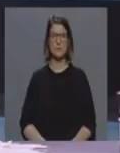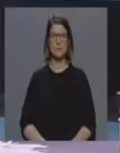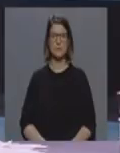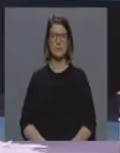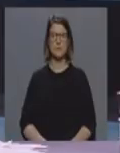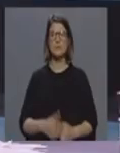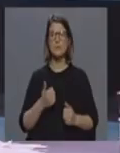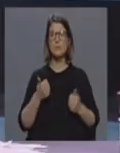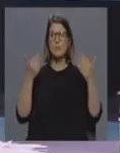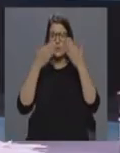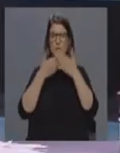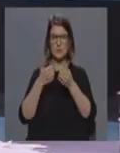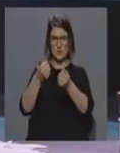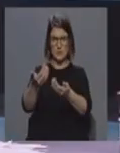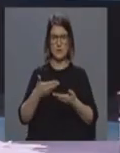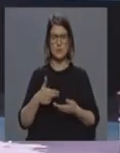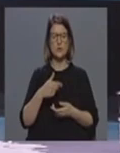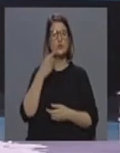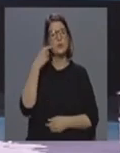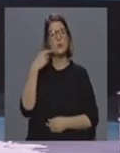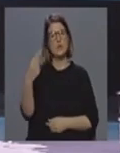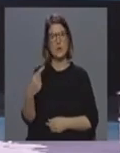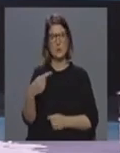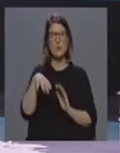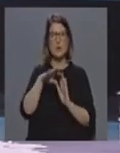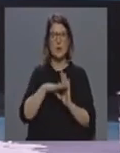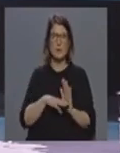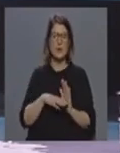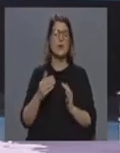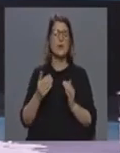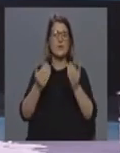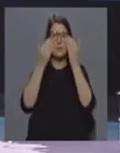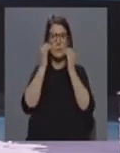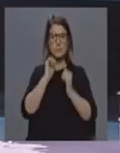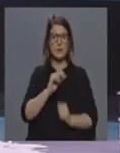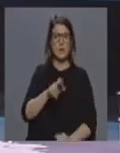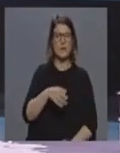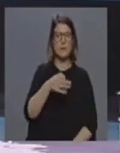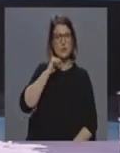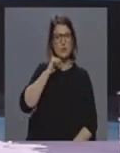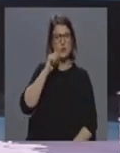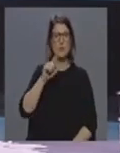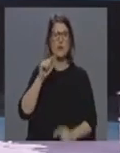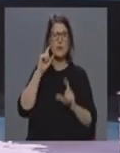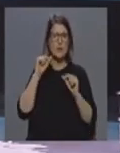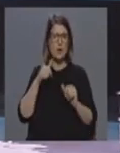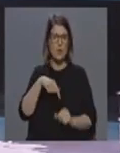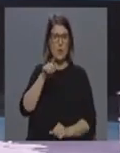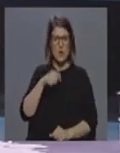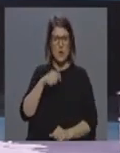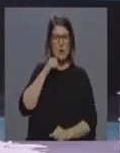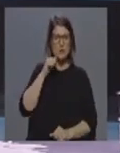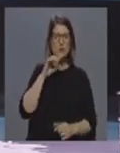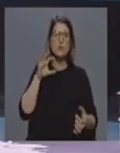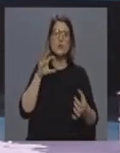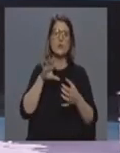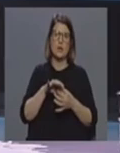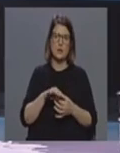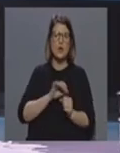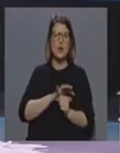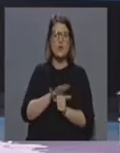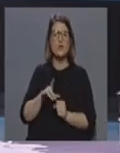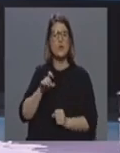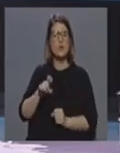Boa noite, seja bem-vindo a este especial informação da RTP Açores e da Antena 1 Açores dedicado à pandemia de Covid